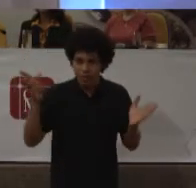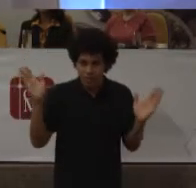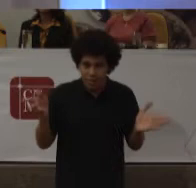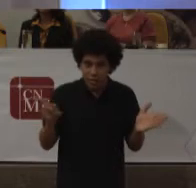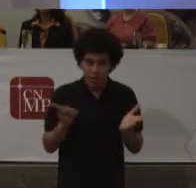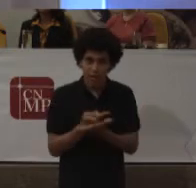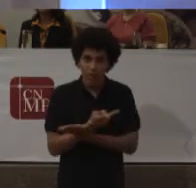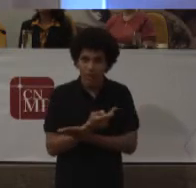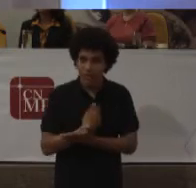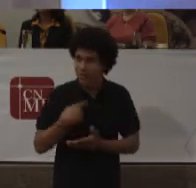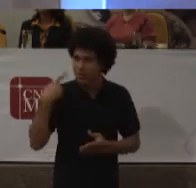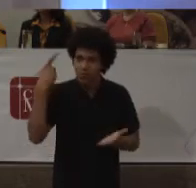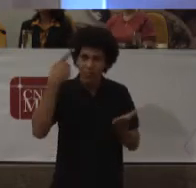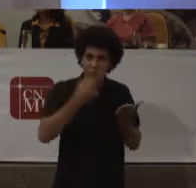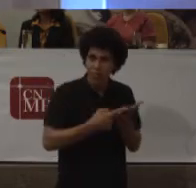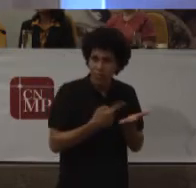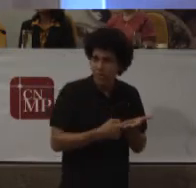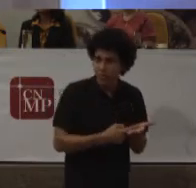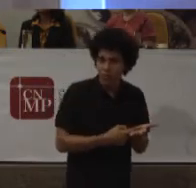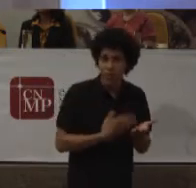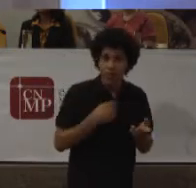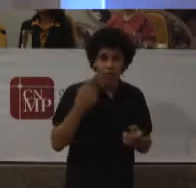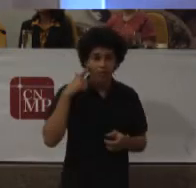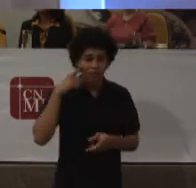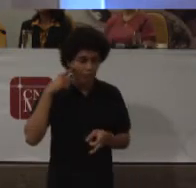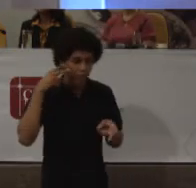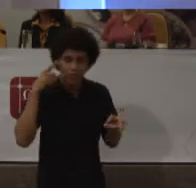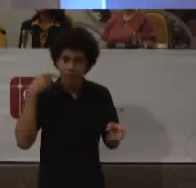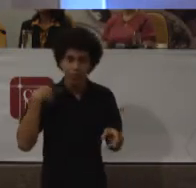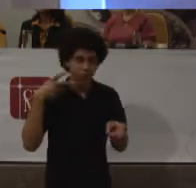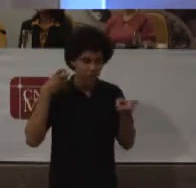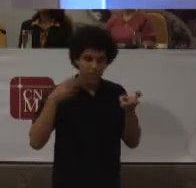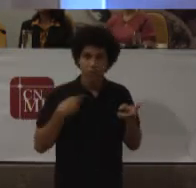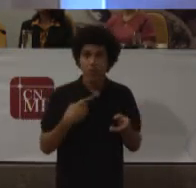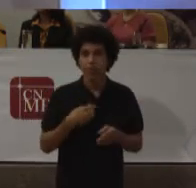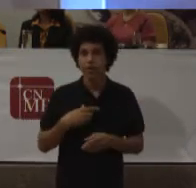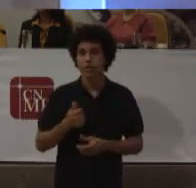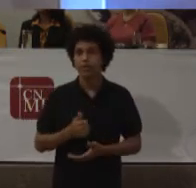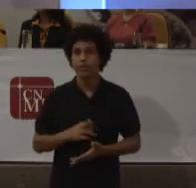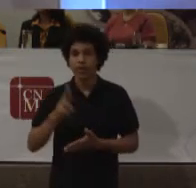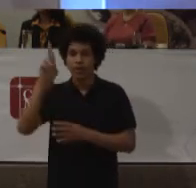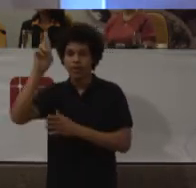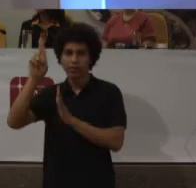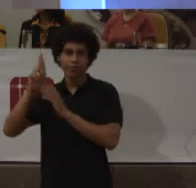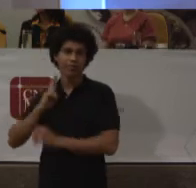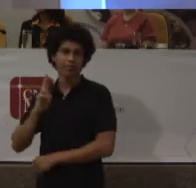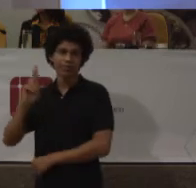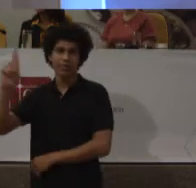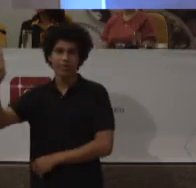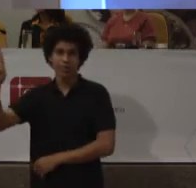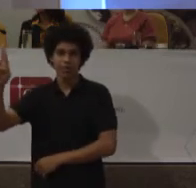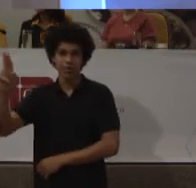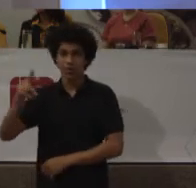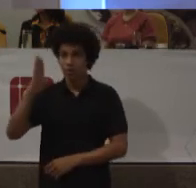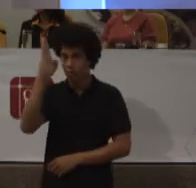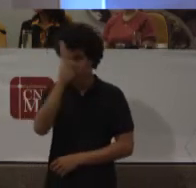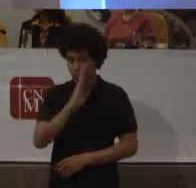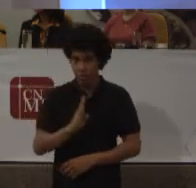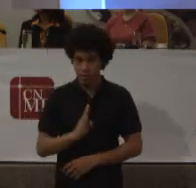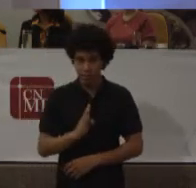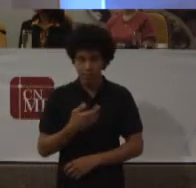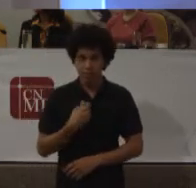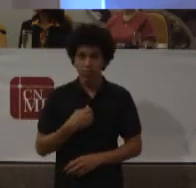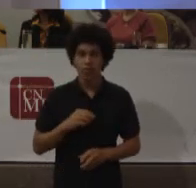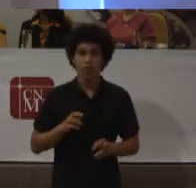Confirmadas E inscrições abertas Eu fui designado Para representar O Brasil A convite Do governo espanhol